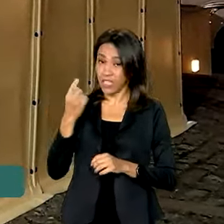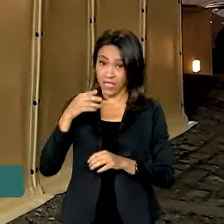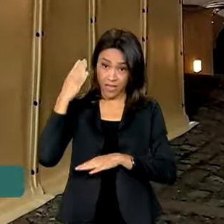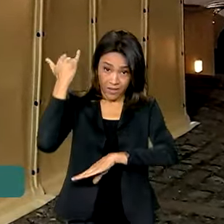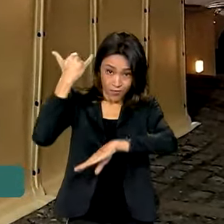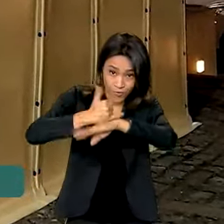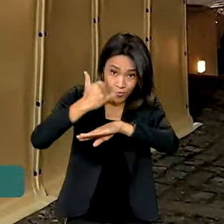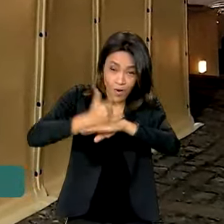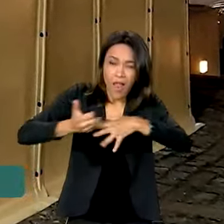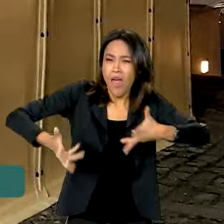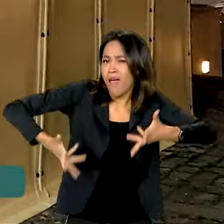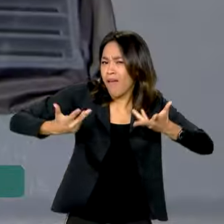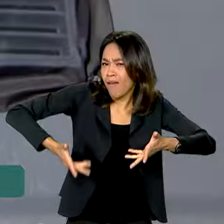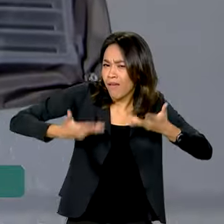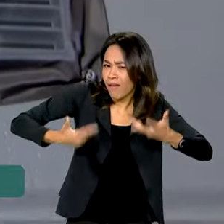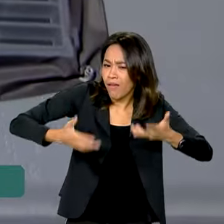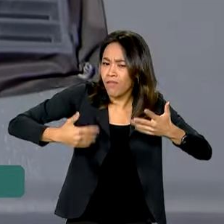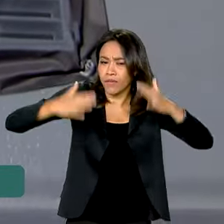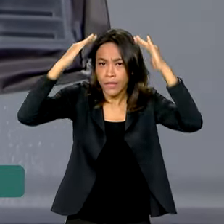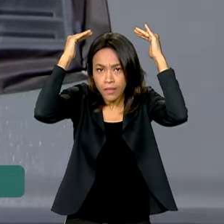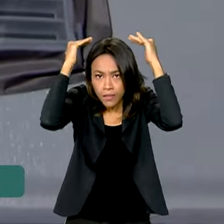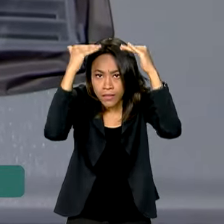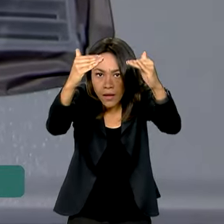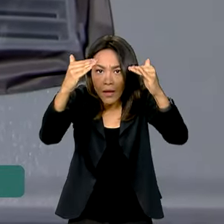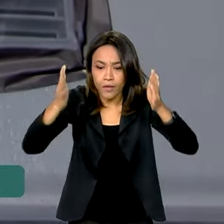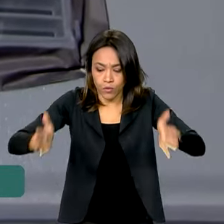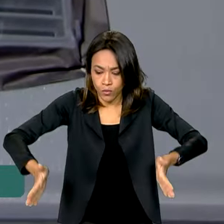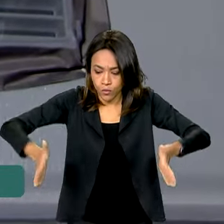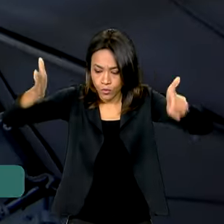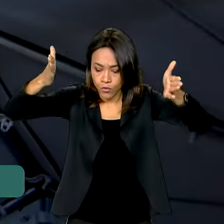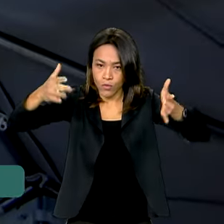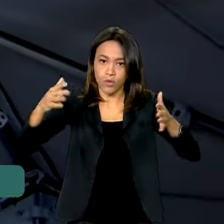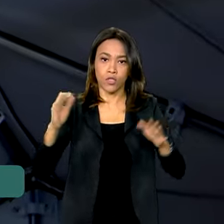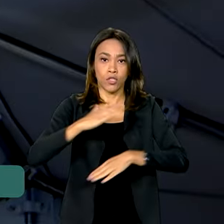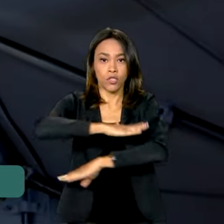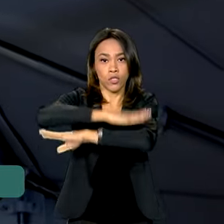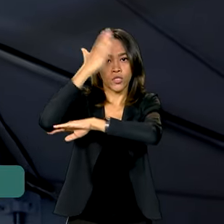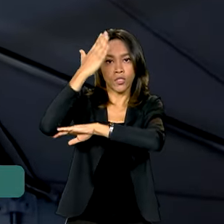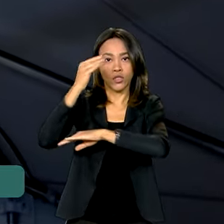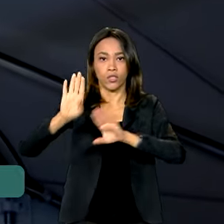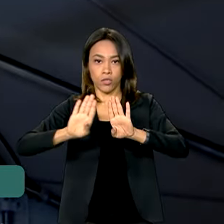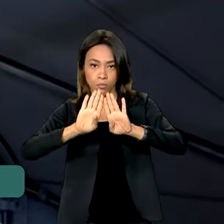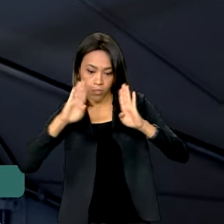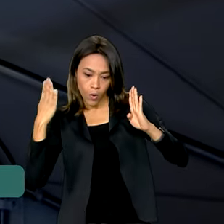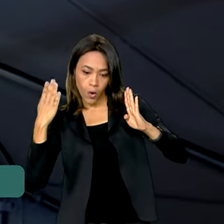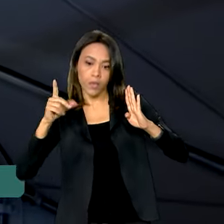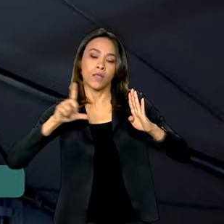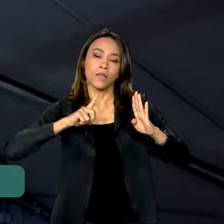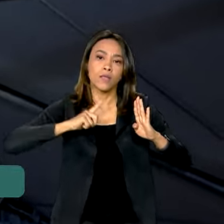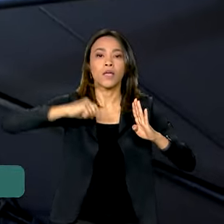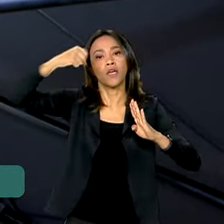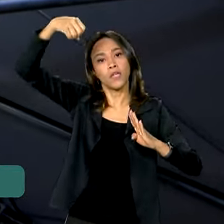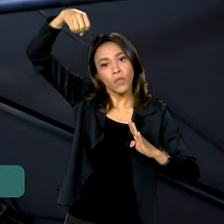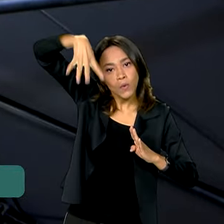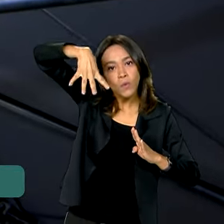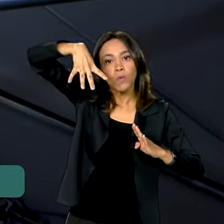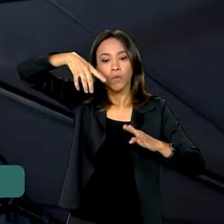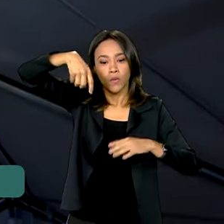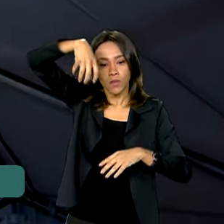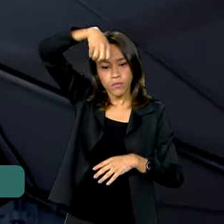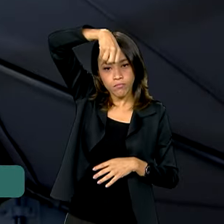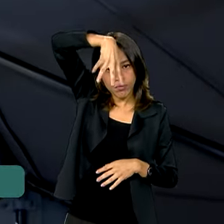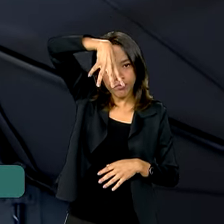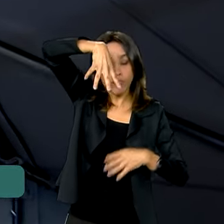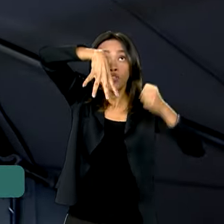leve, teto e divisórias de parede, portas e janelas. Tem energia solar e iluminação via LED.